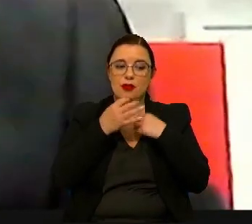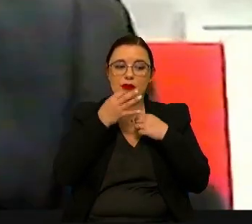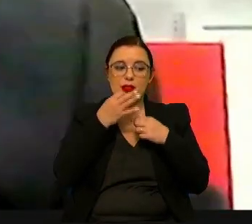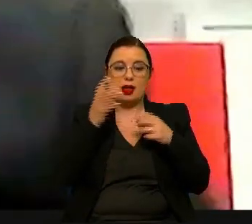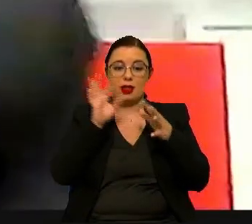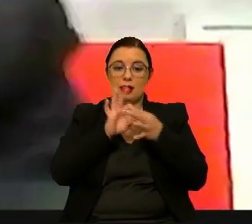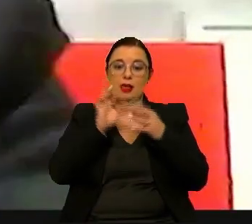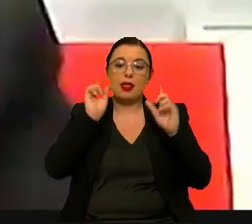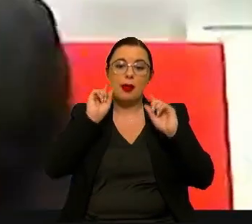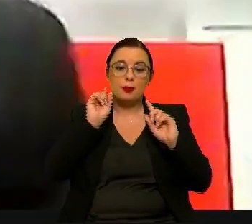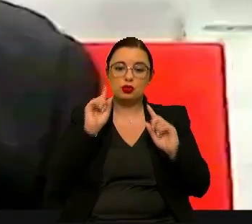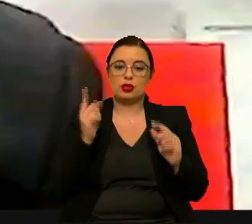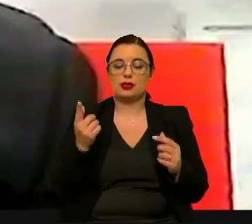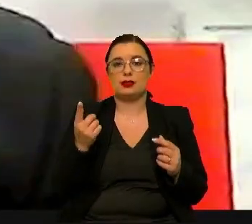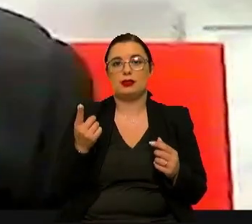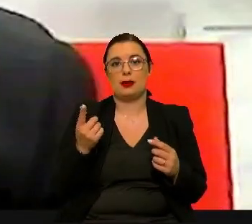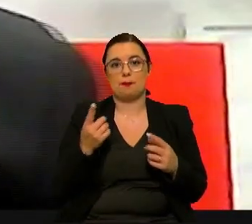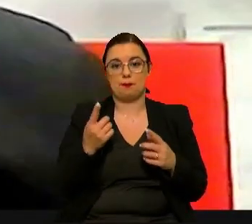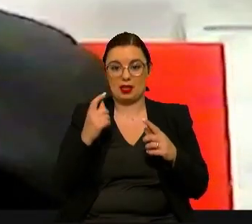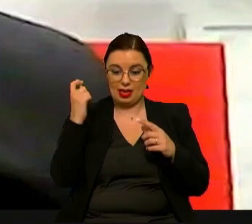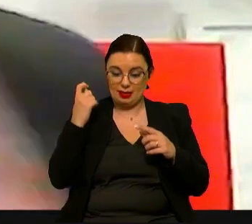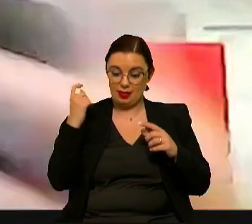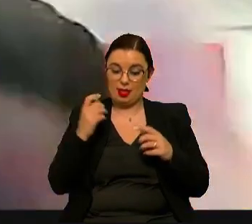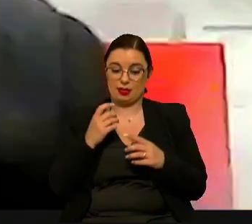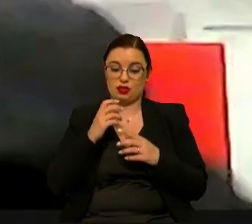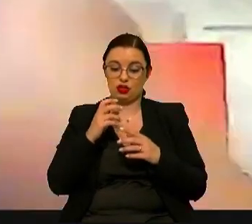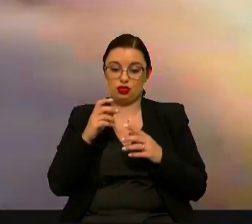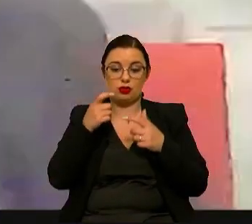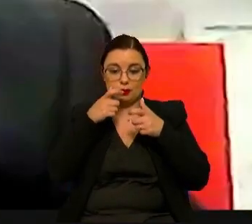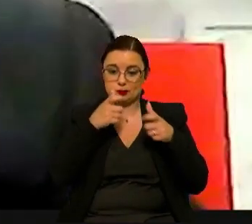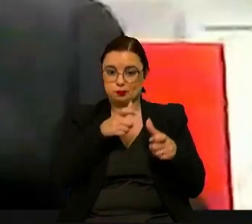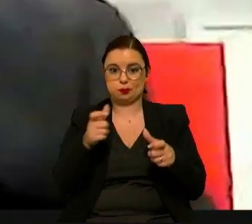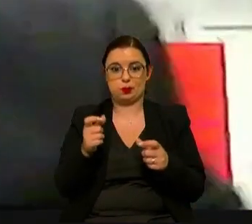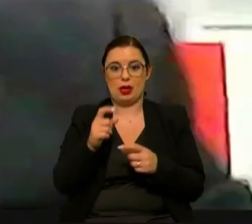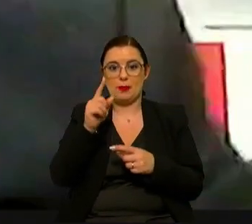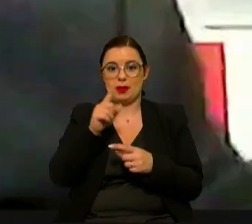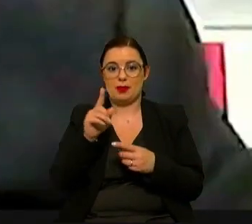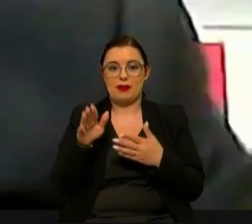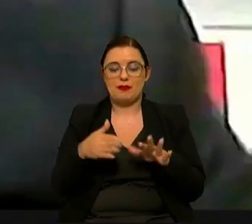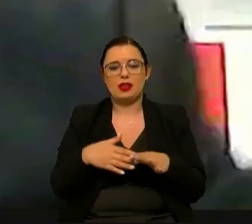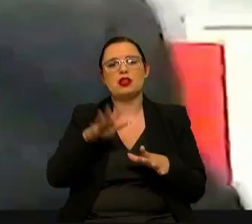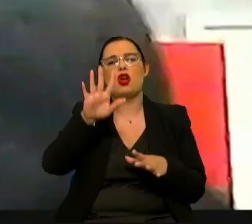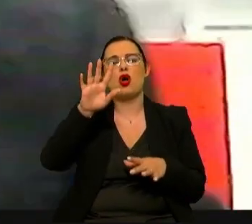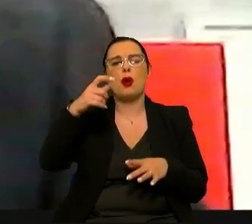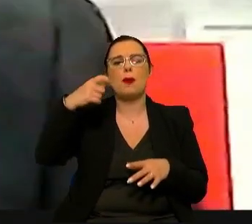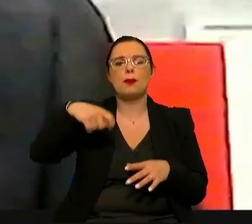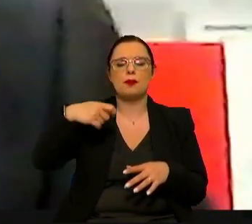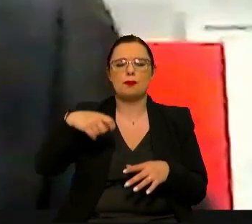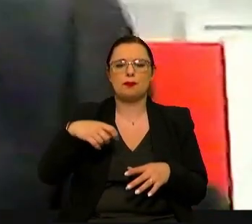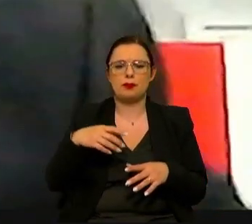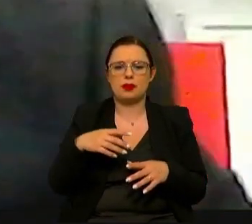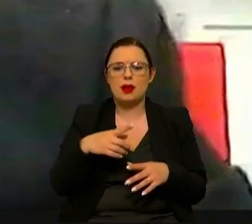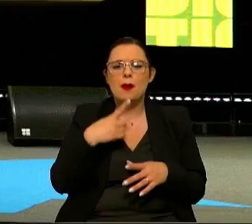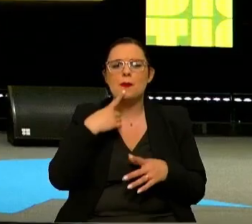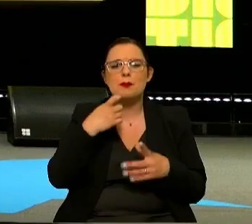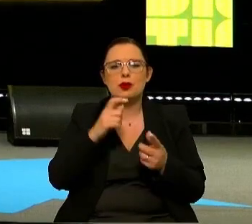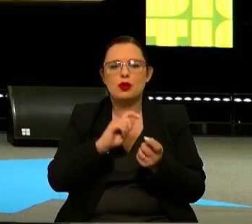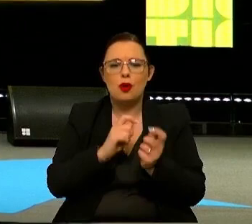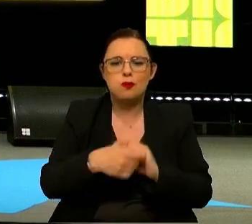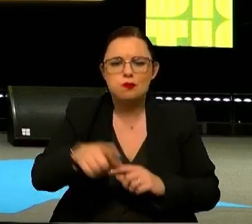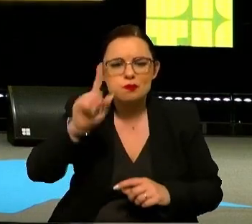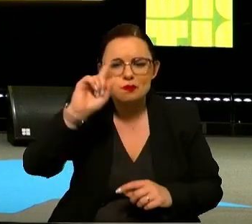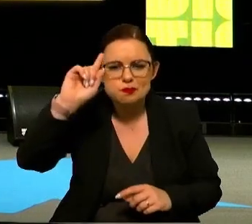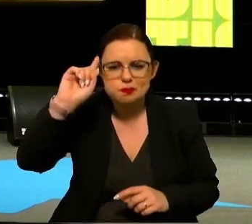relevância de ter as entidades reguladoras na primeira linha da construção de caminhos não trilhados